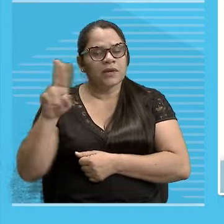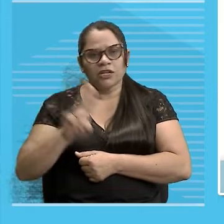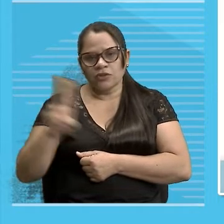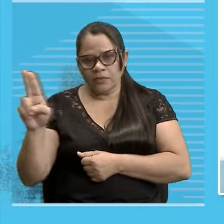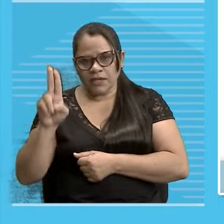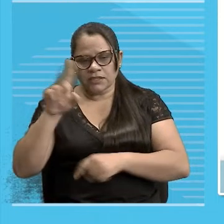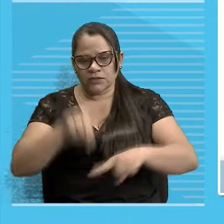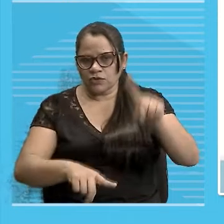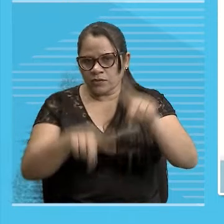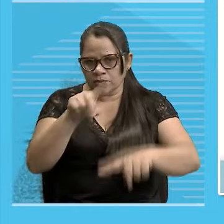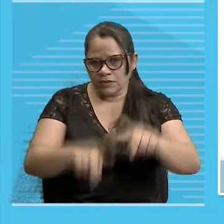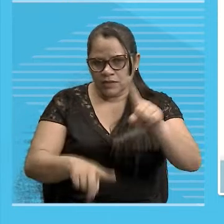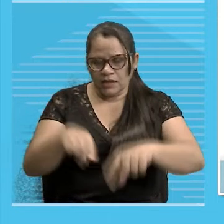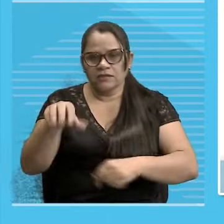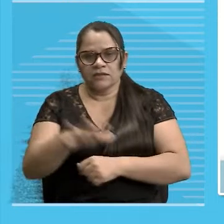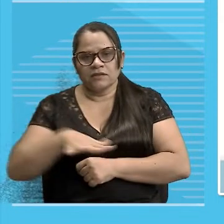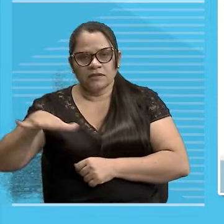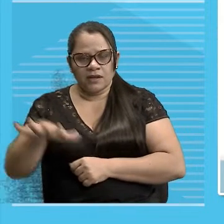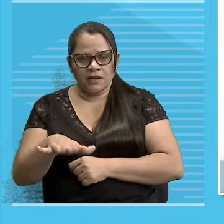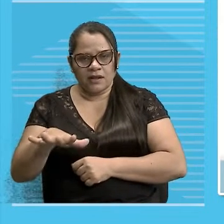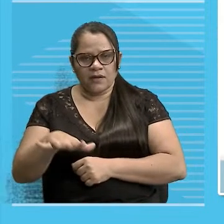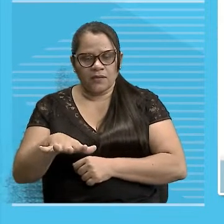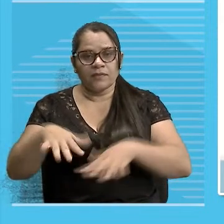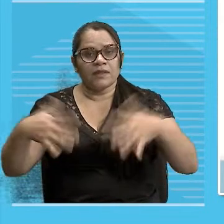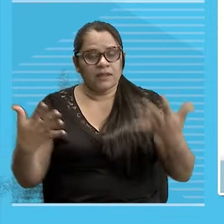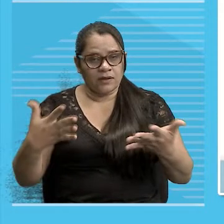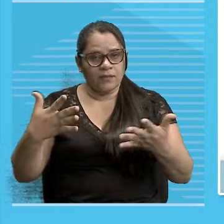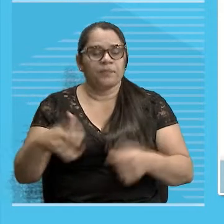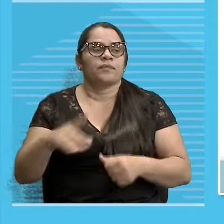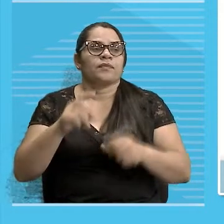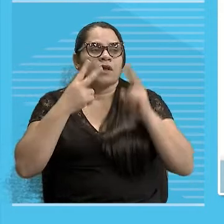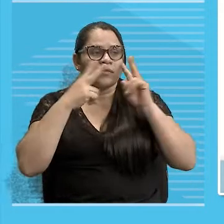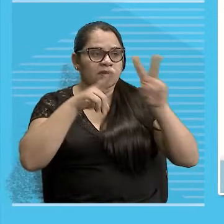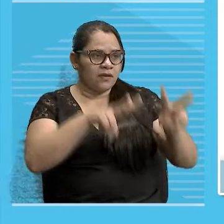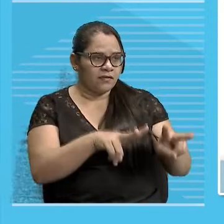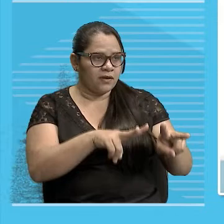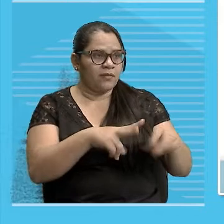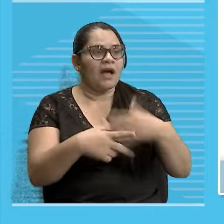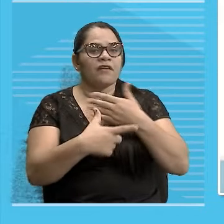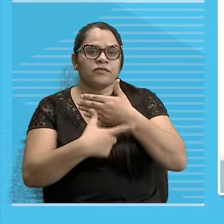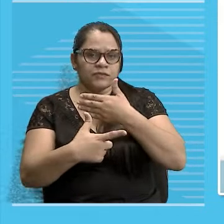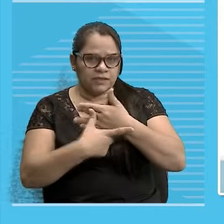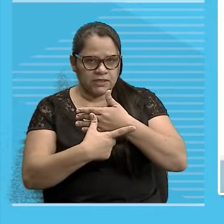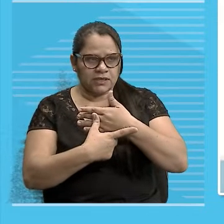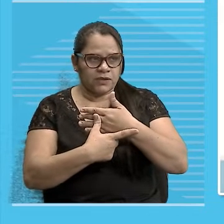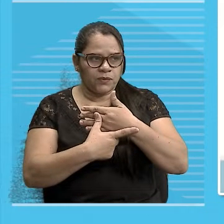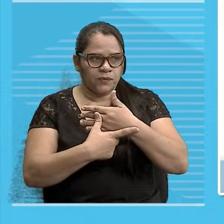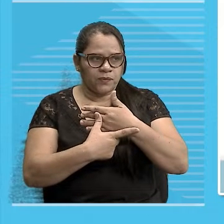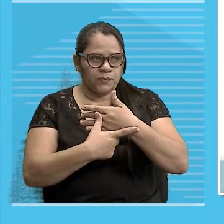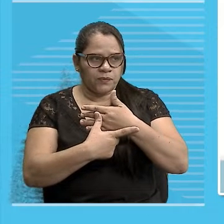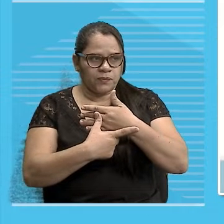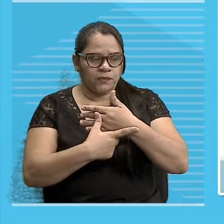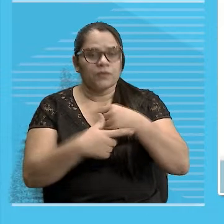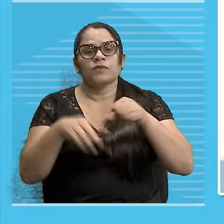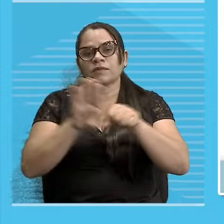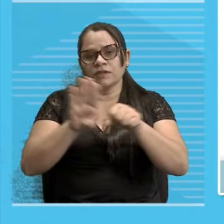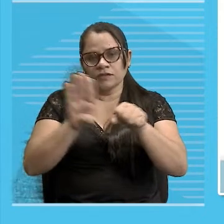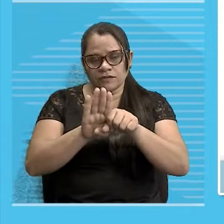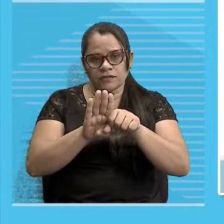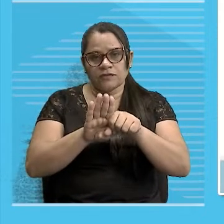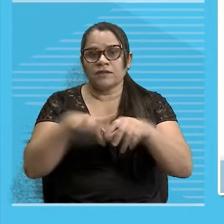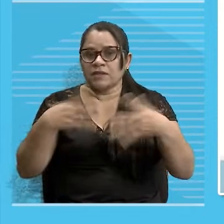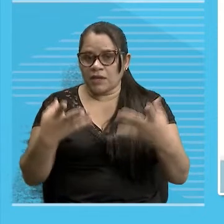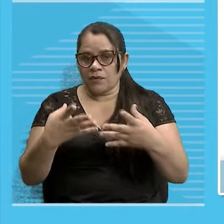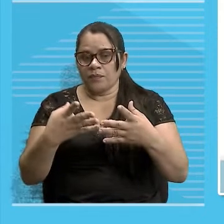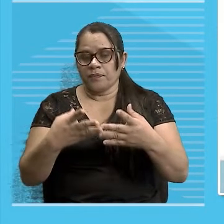Então por aí a gente já vê o papel dos substantivos aqui, ó É nomear os seres em geral Então tudo que você